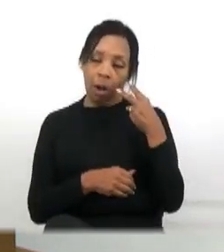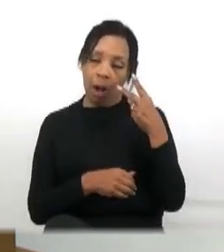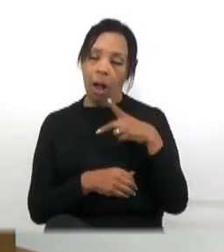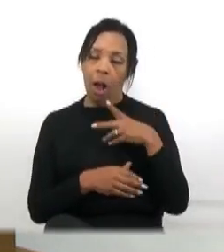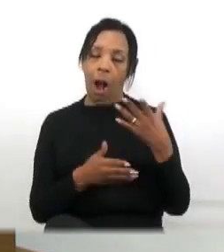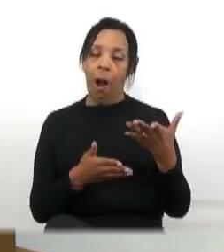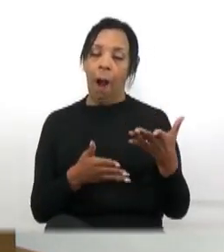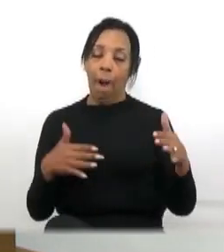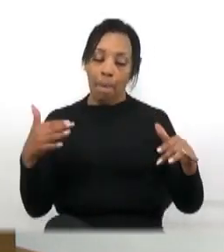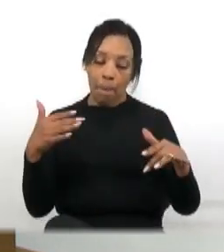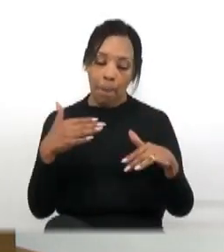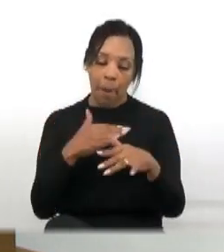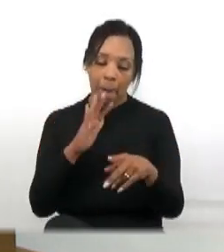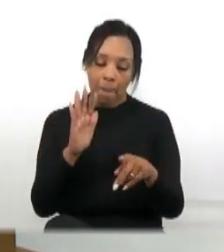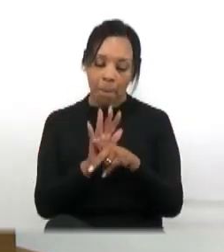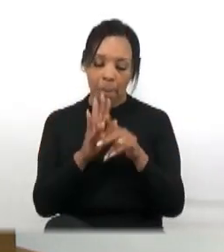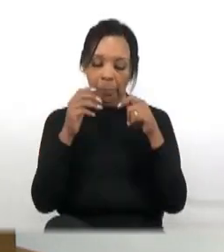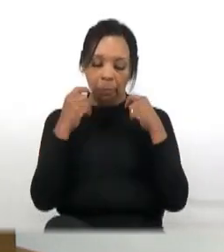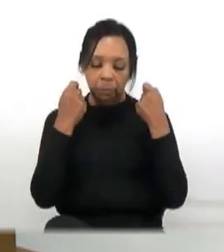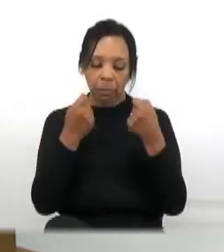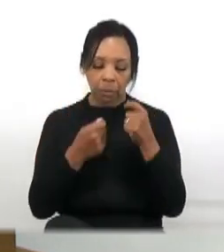cidade, porque